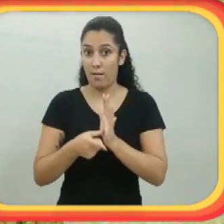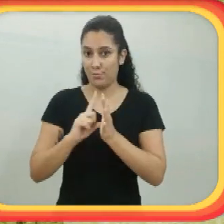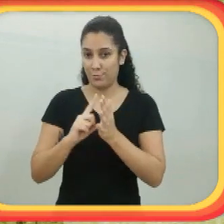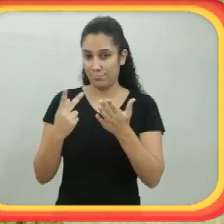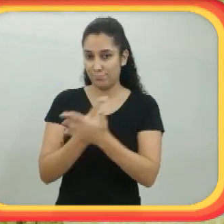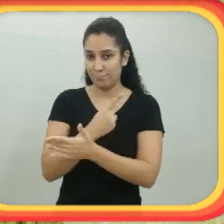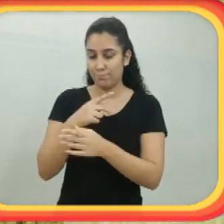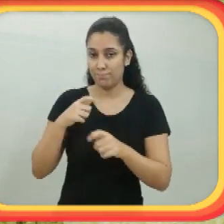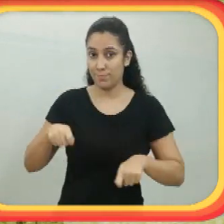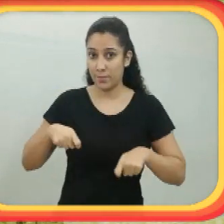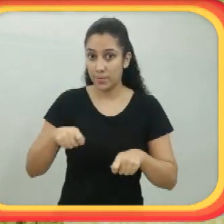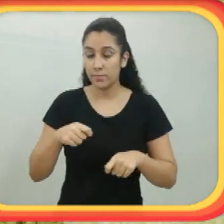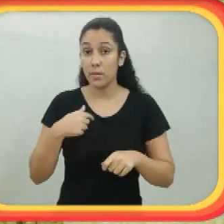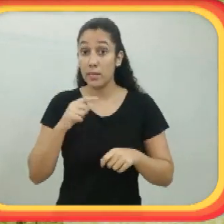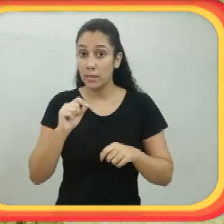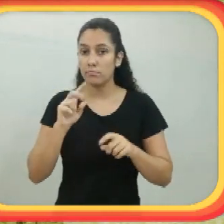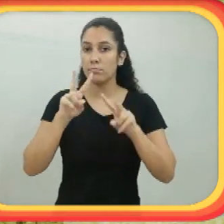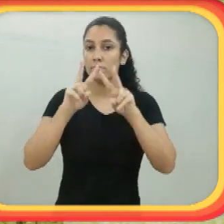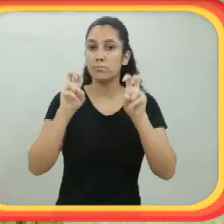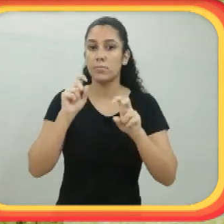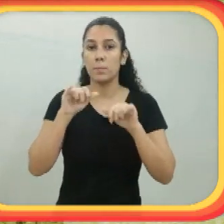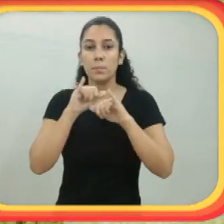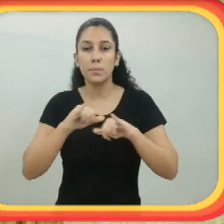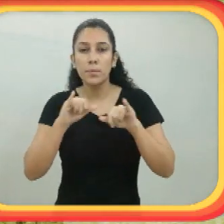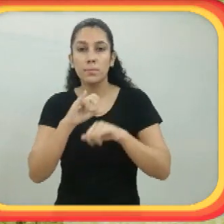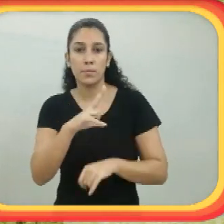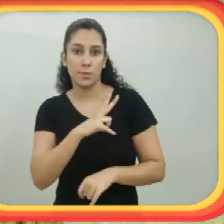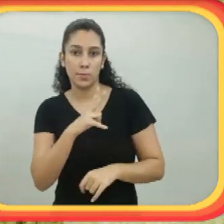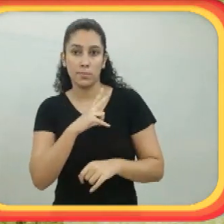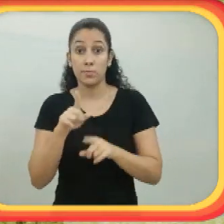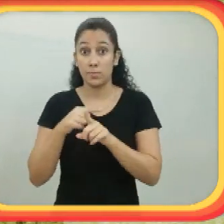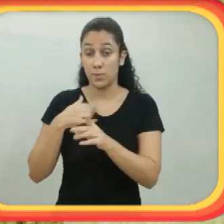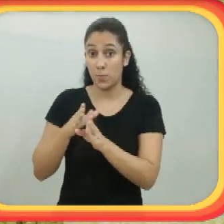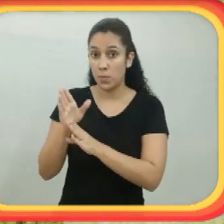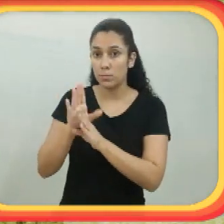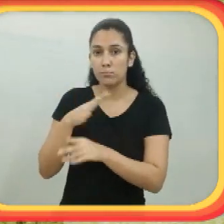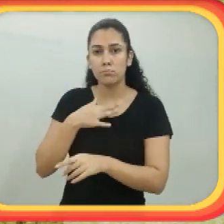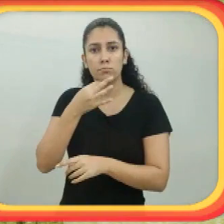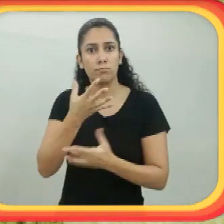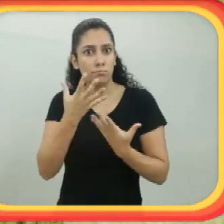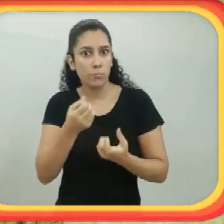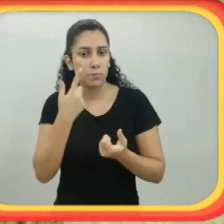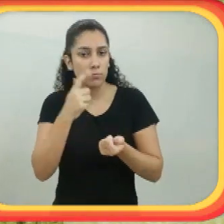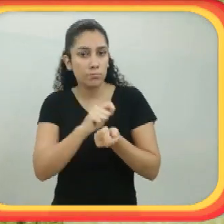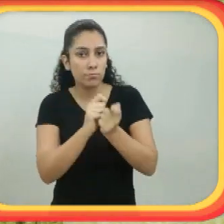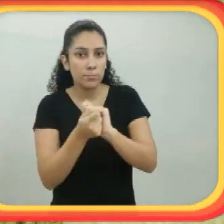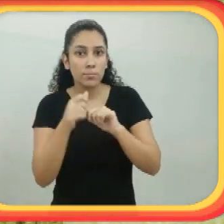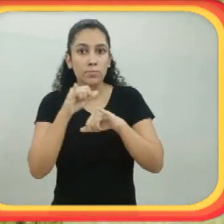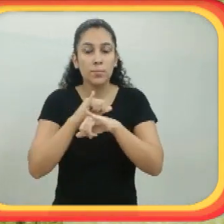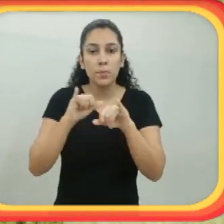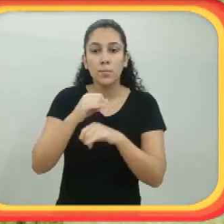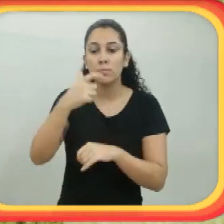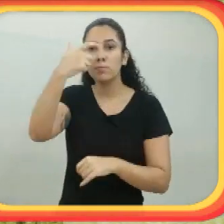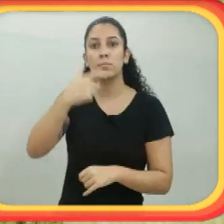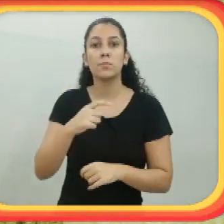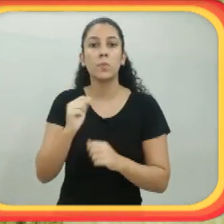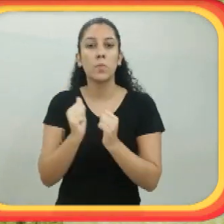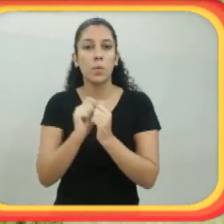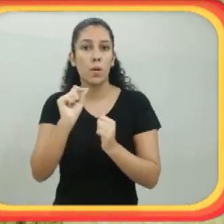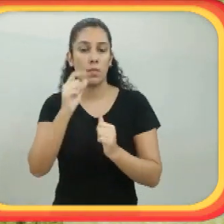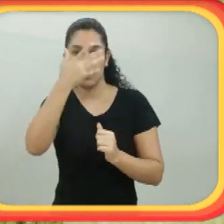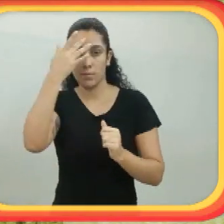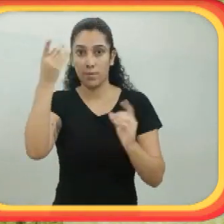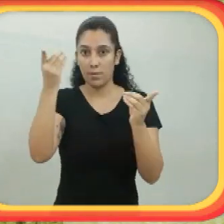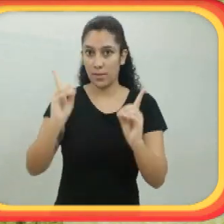antes de eu ficar cadeirante, seria marketing pessoal. E o meu orientador sugeriu, vamos adaptar isso para marketing